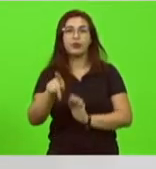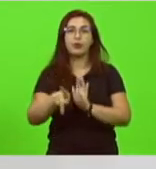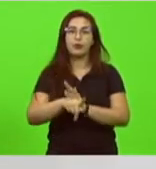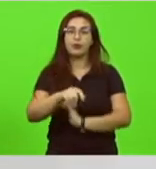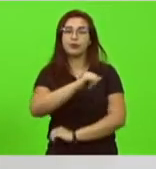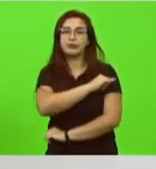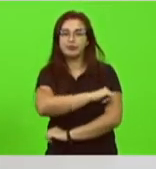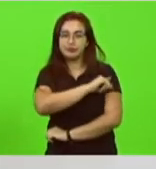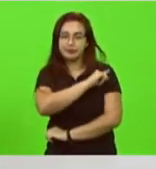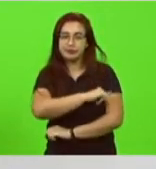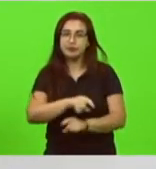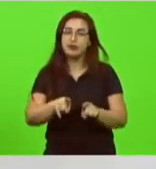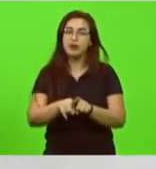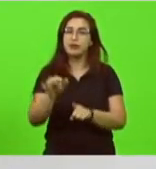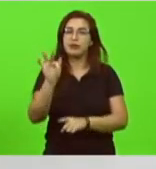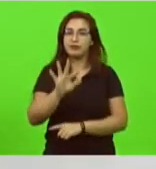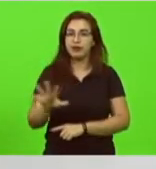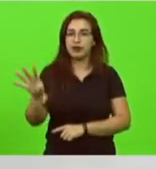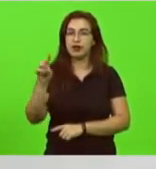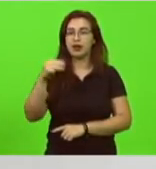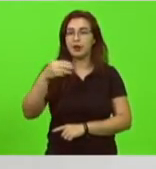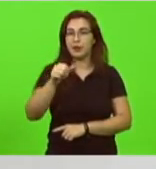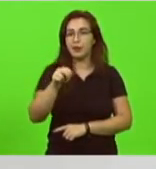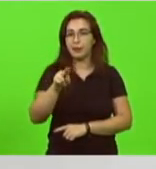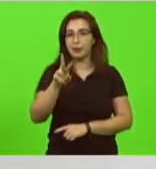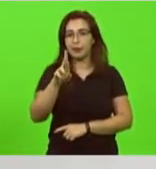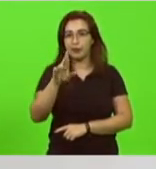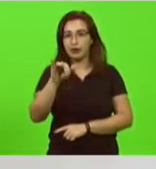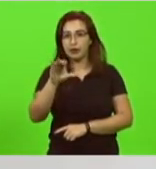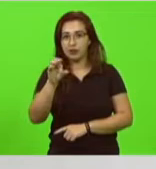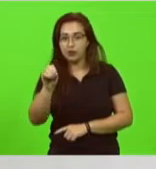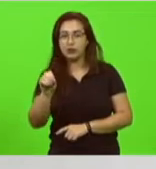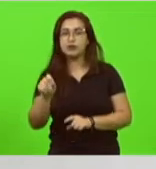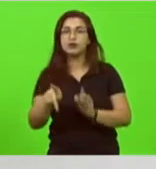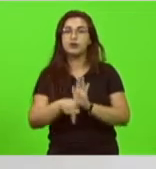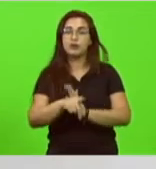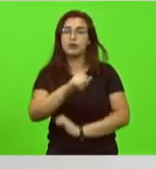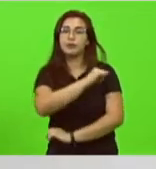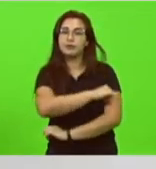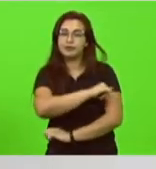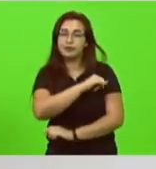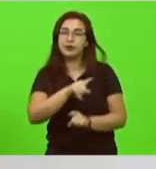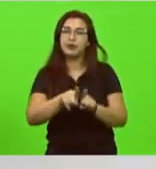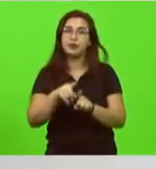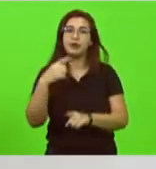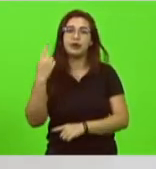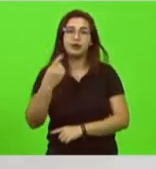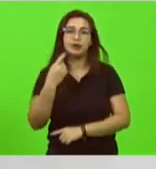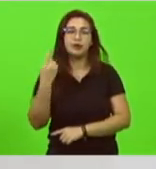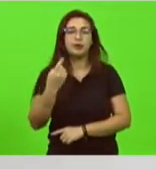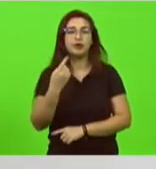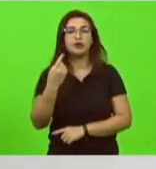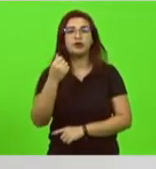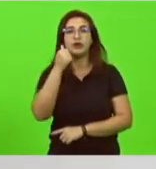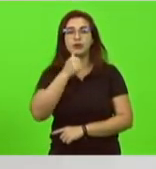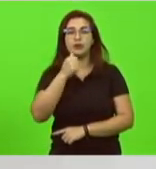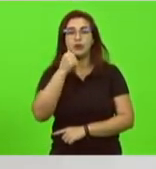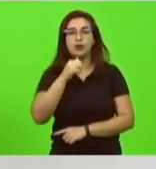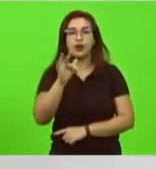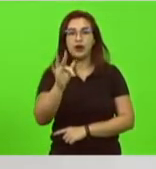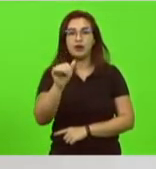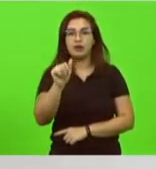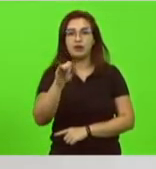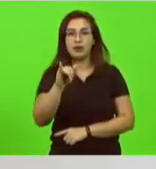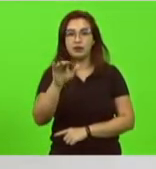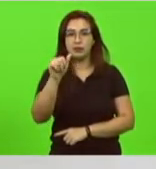deputado federal Maurício Labre também do estado do Rio e a deputada federal Major Fabiana também do